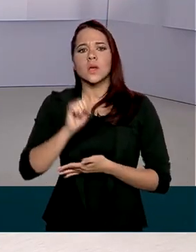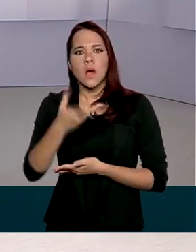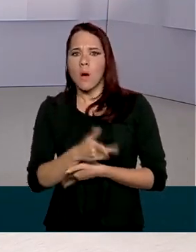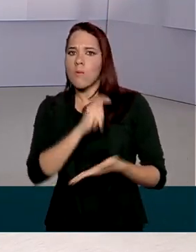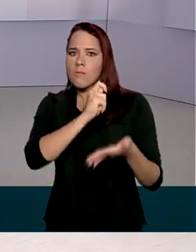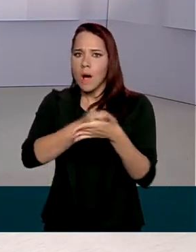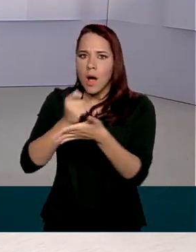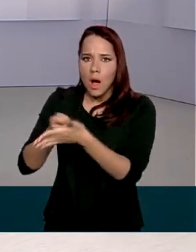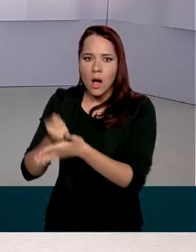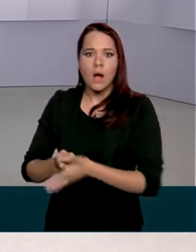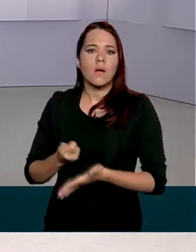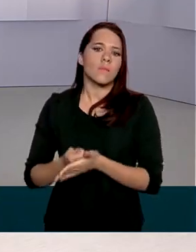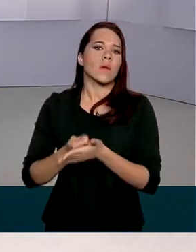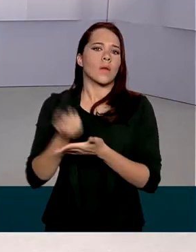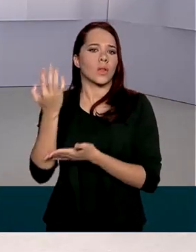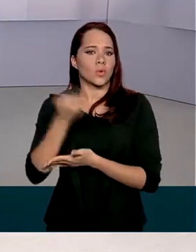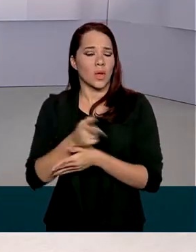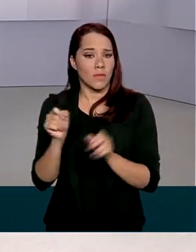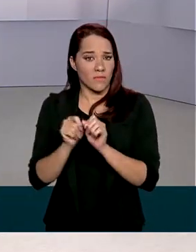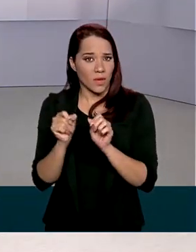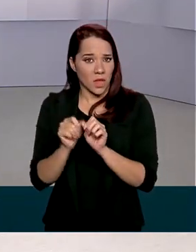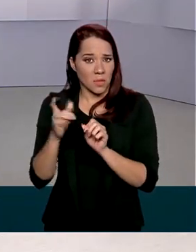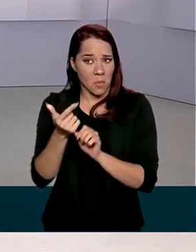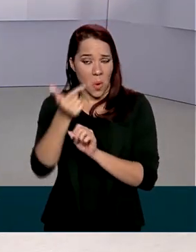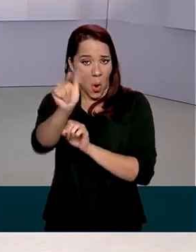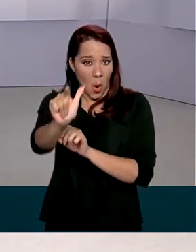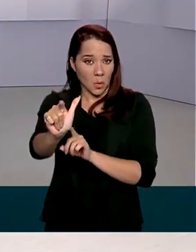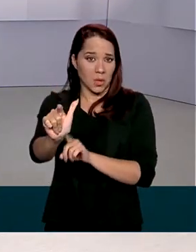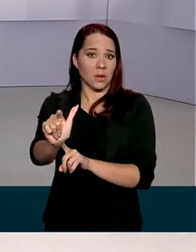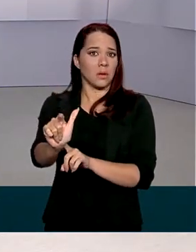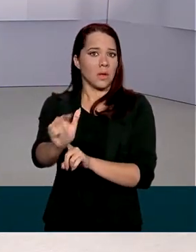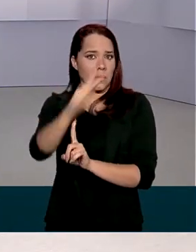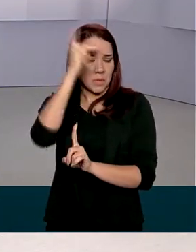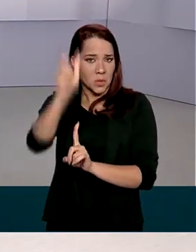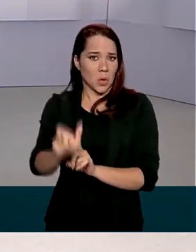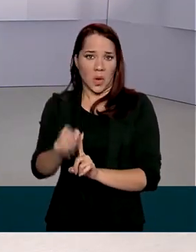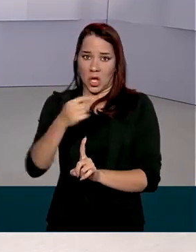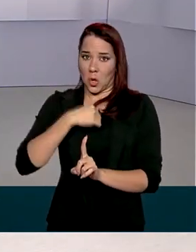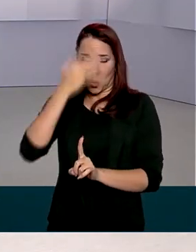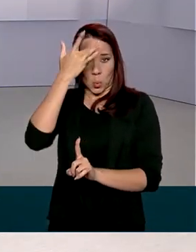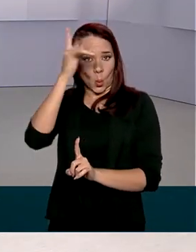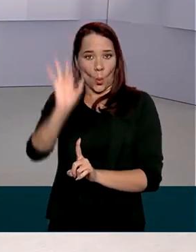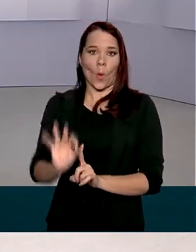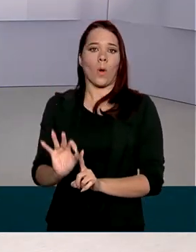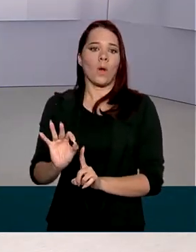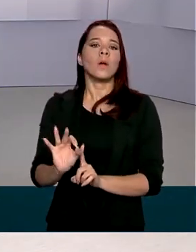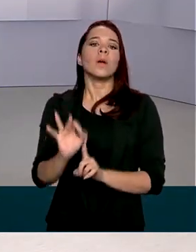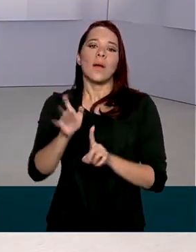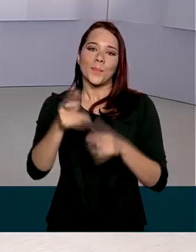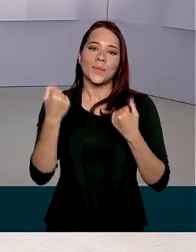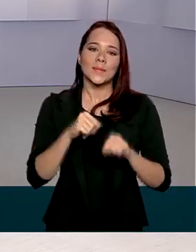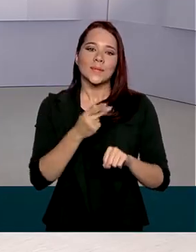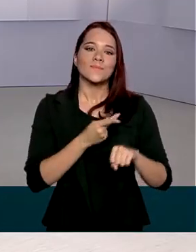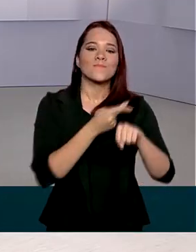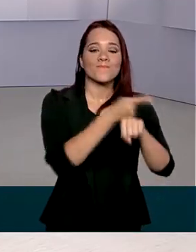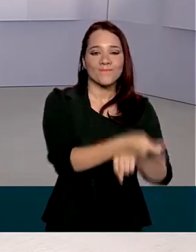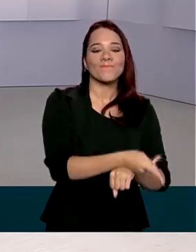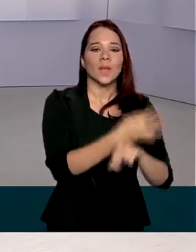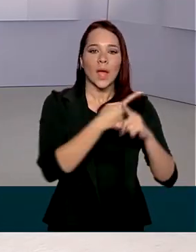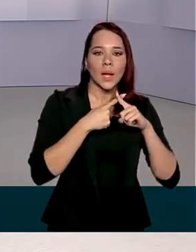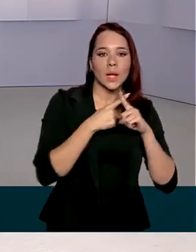pagamentos de contas e boletos realizados por terceiros sem que haja consentimento, deve buscar a